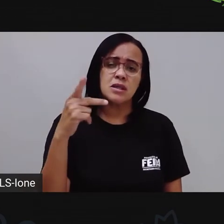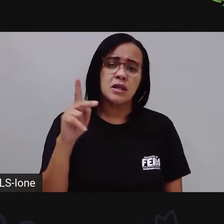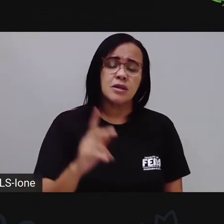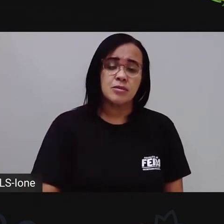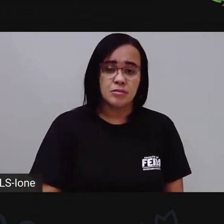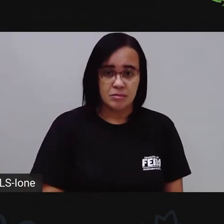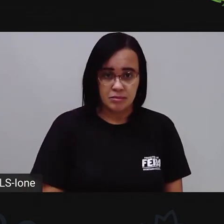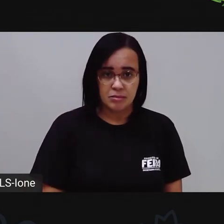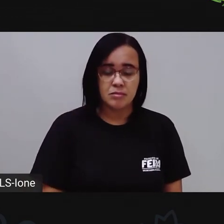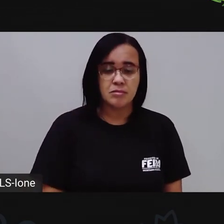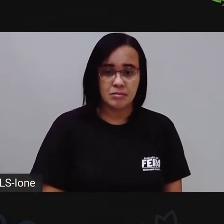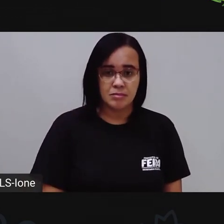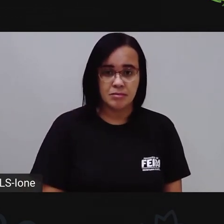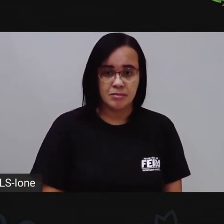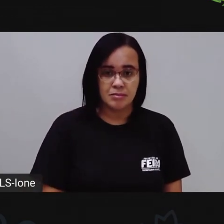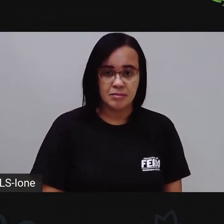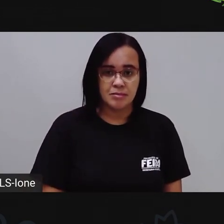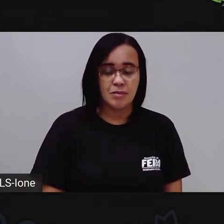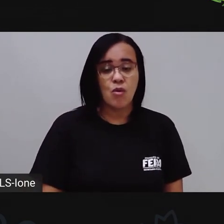o que seu? Pensa aí.